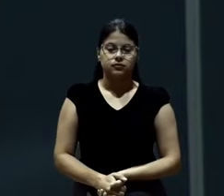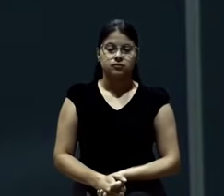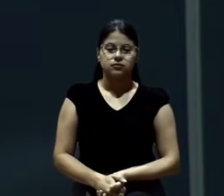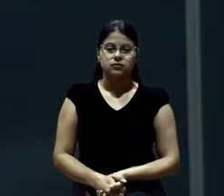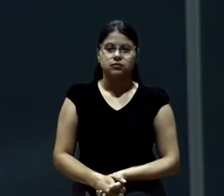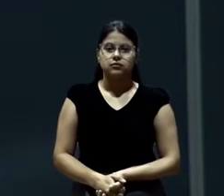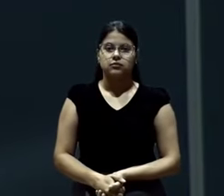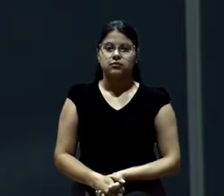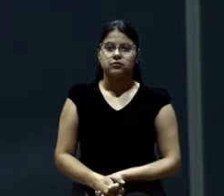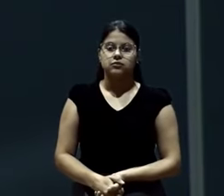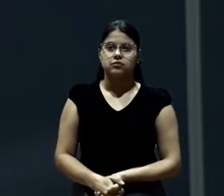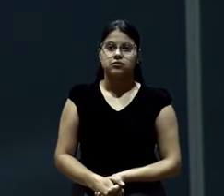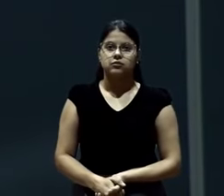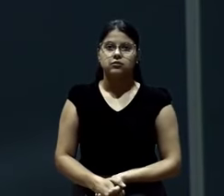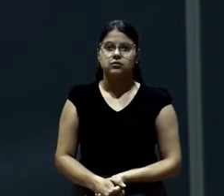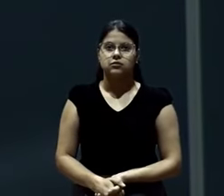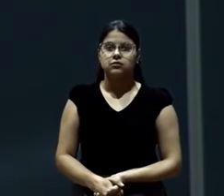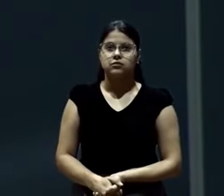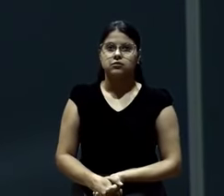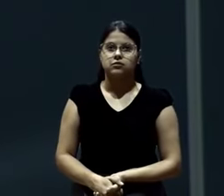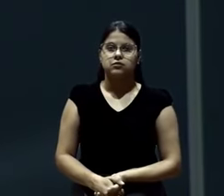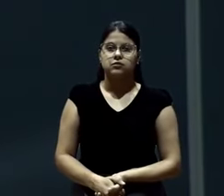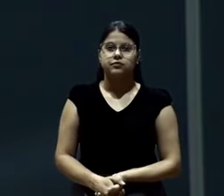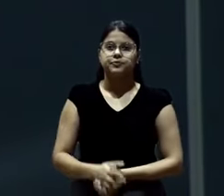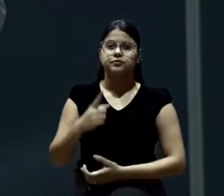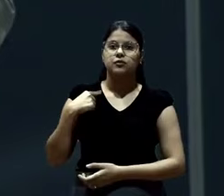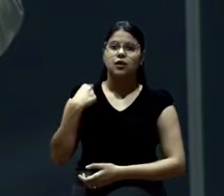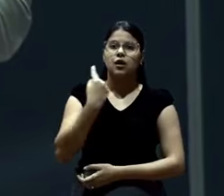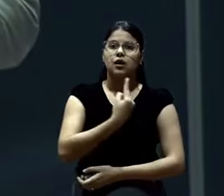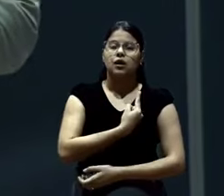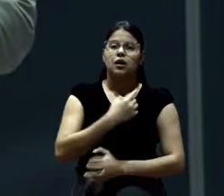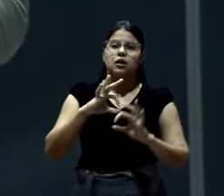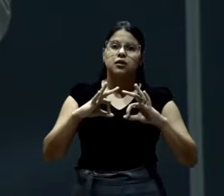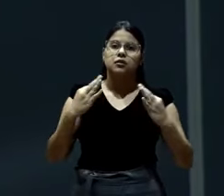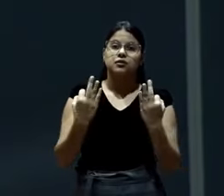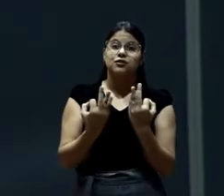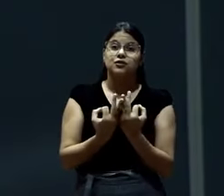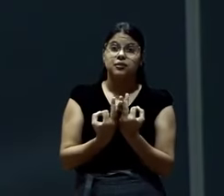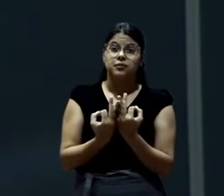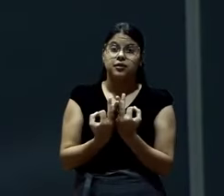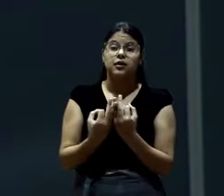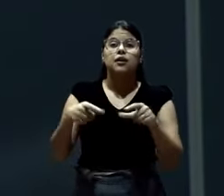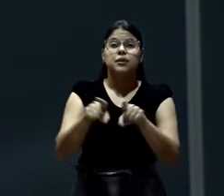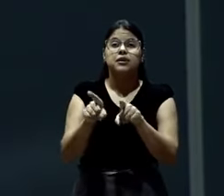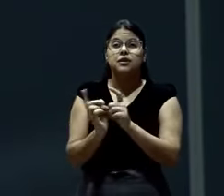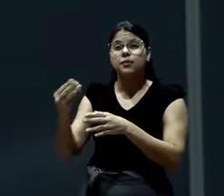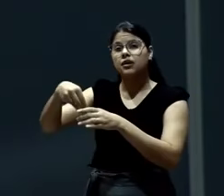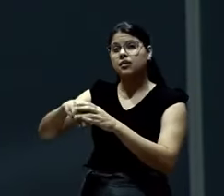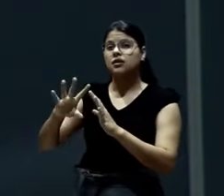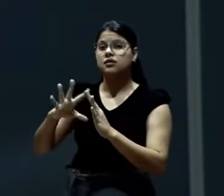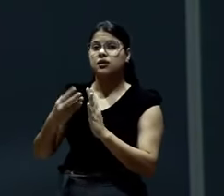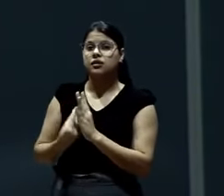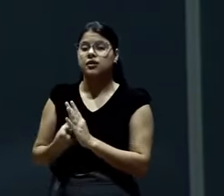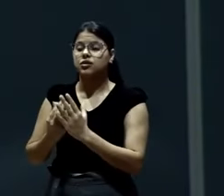Família é assim. A nossa família e a família da fé. Vamos andar um pouquinho no